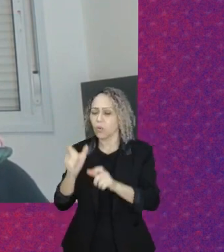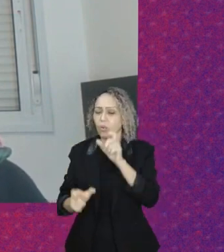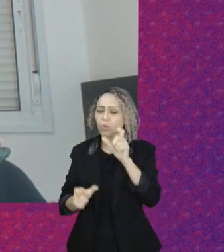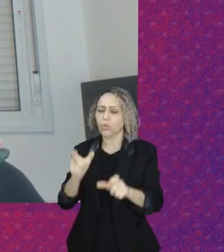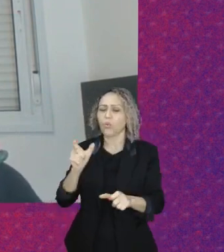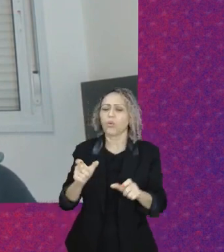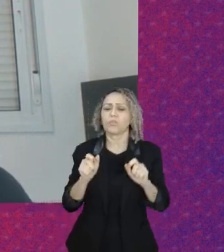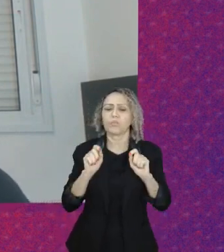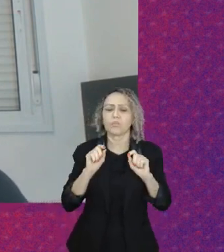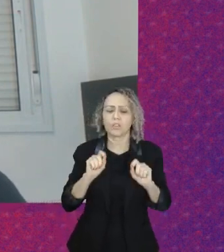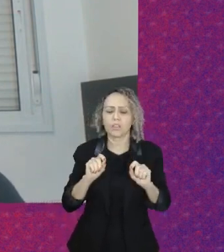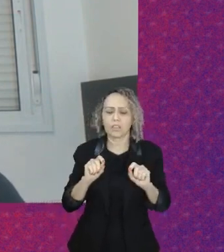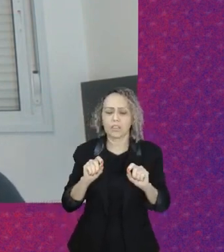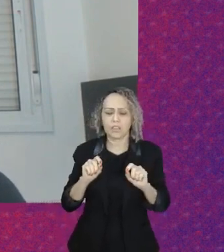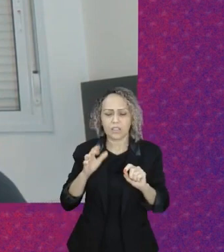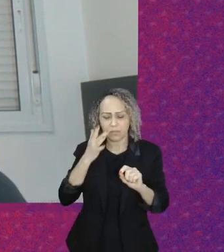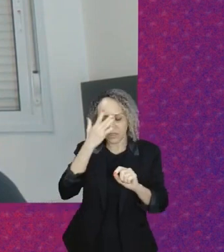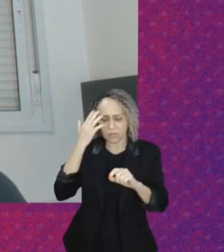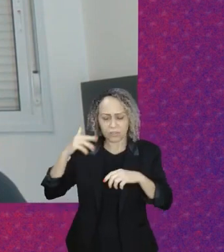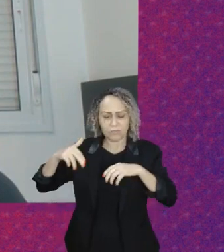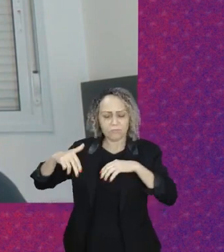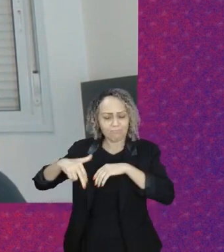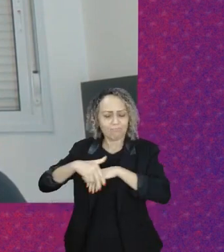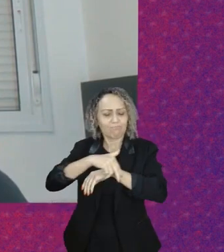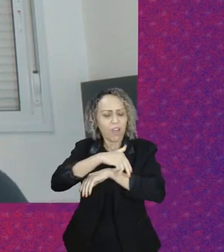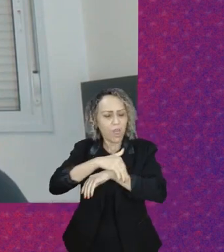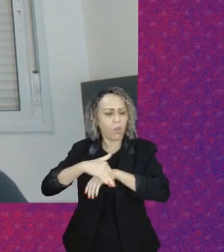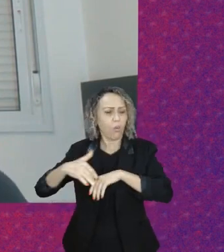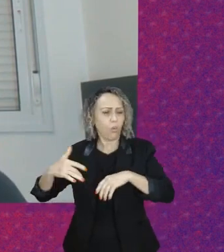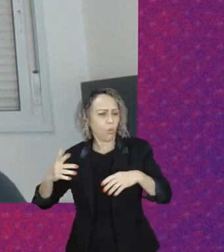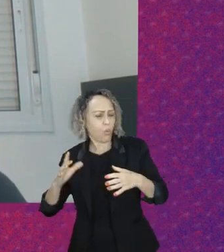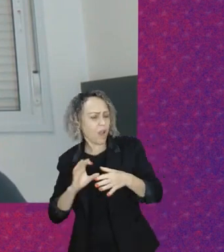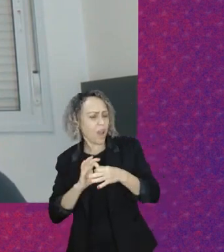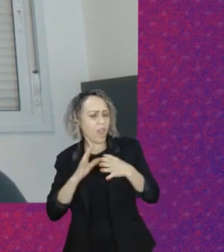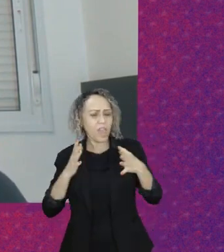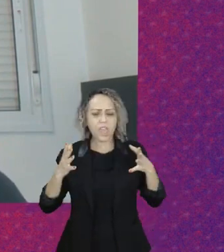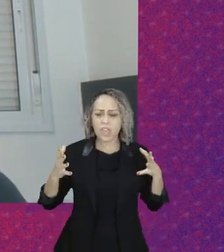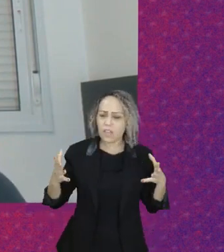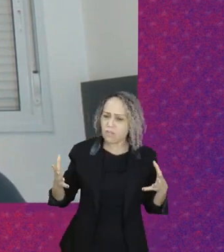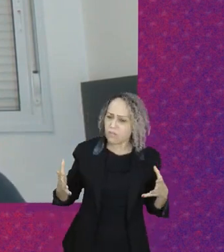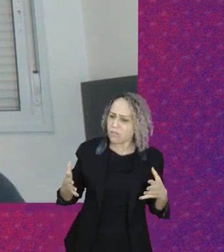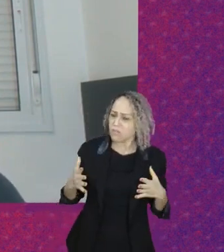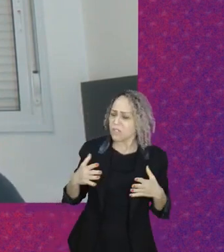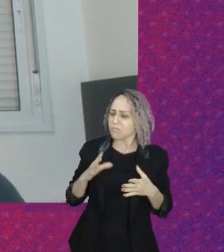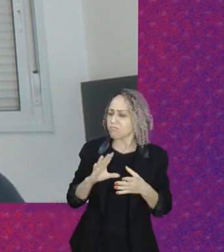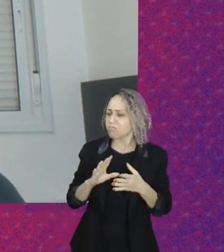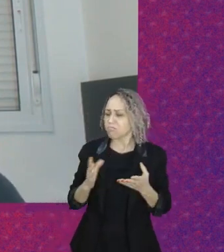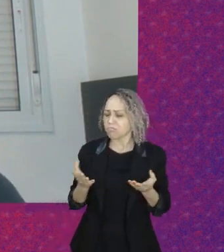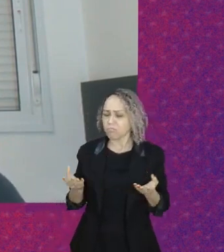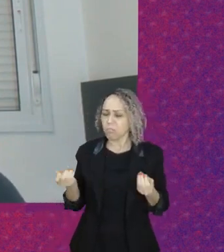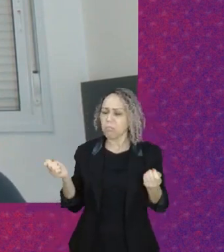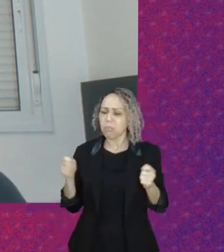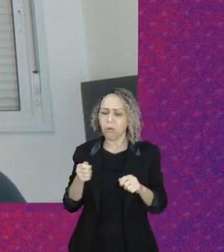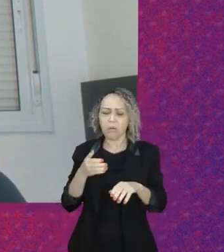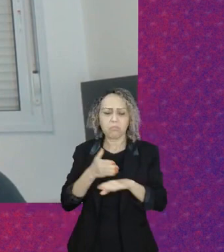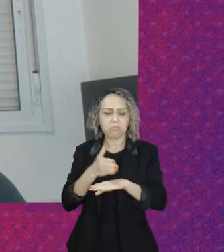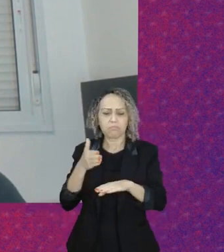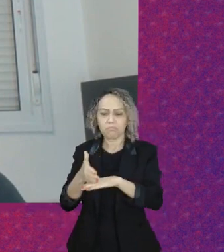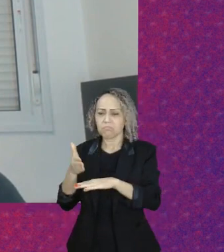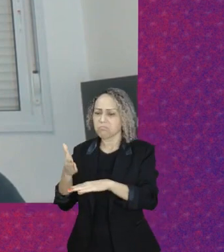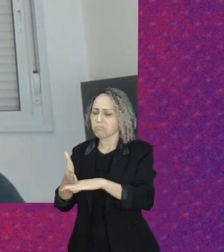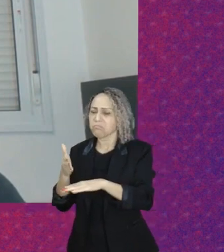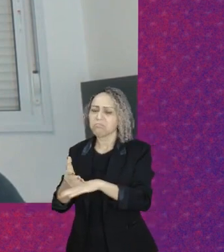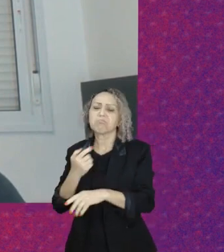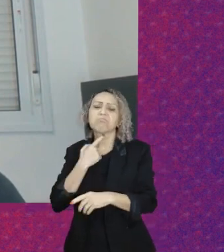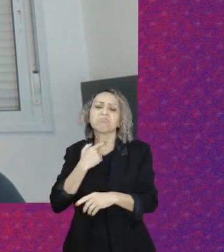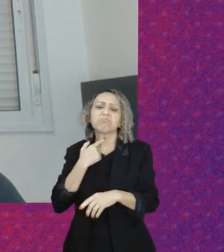nas ruas, estejam se apropriando dos espaços públicos é uma